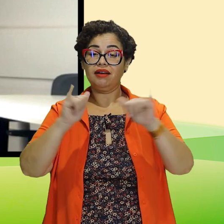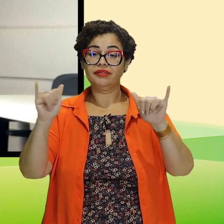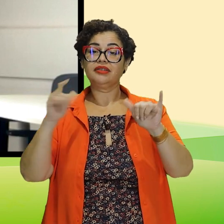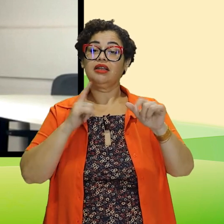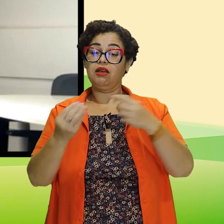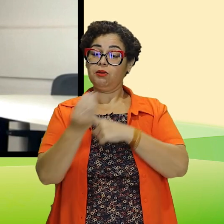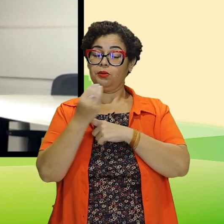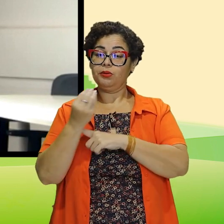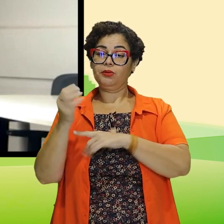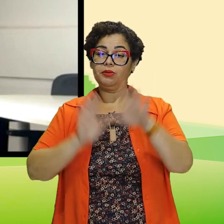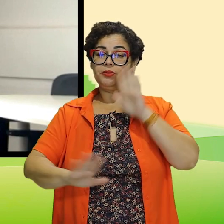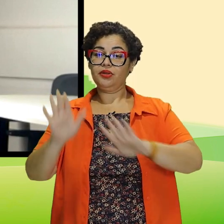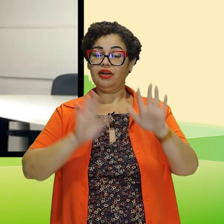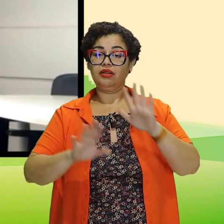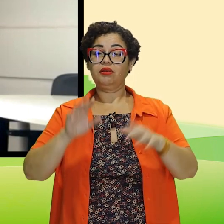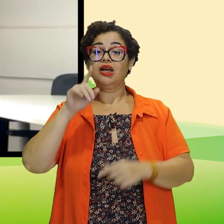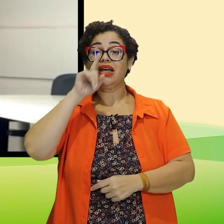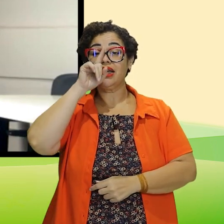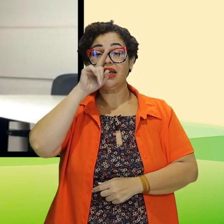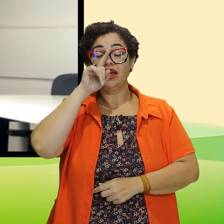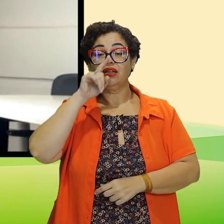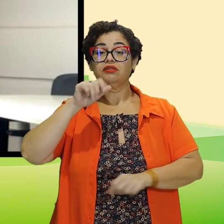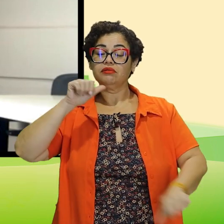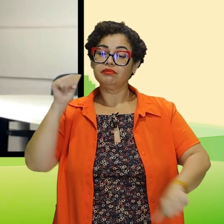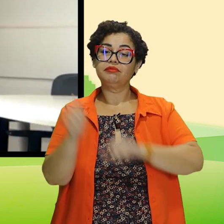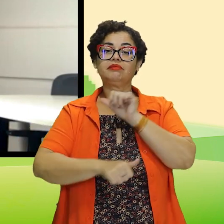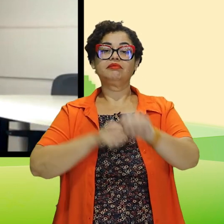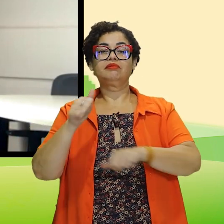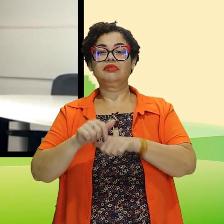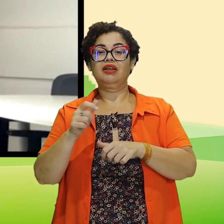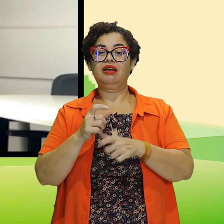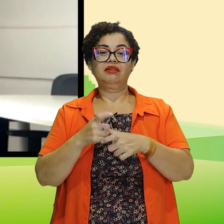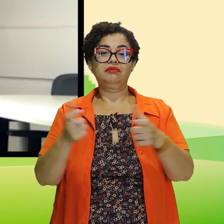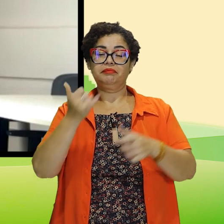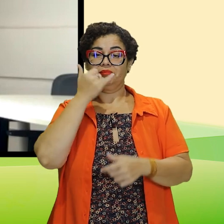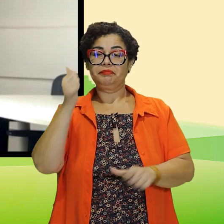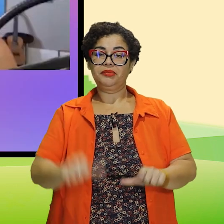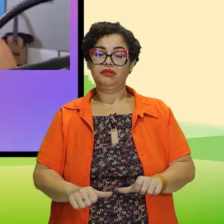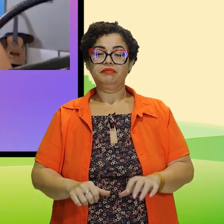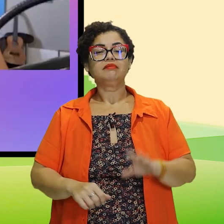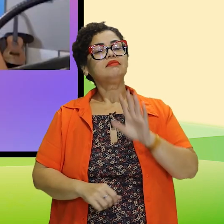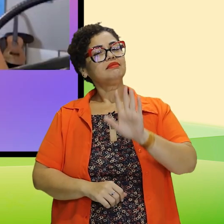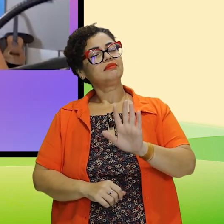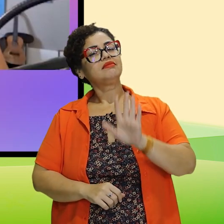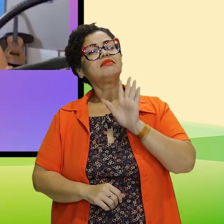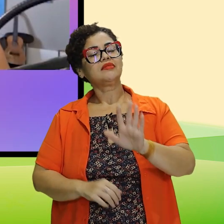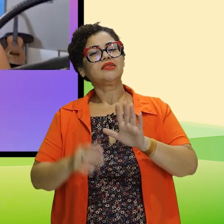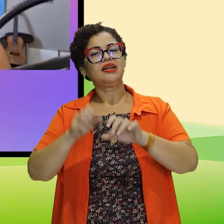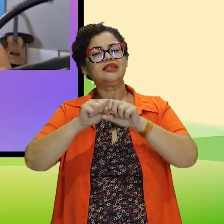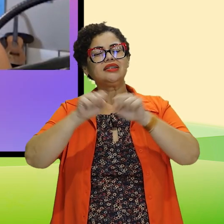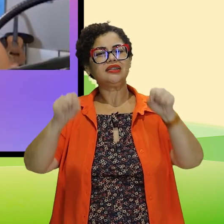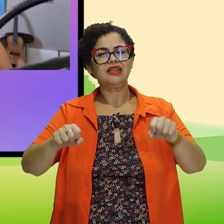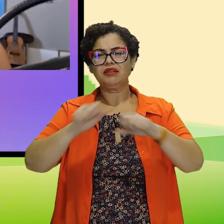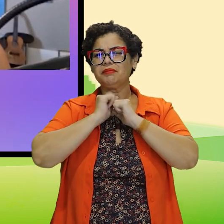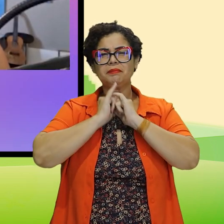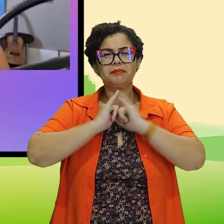alertadas para o autocuidado, para que esse risco não se transforme, então, em um dano. Mas aí, quando a gente fala